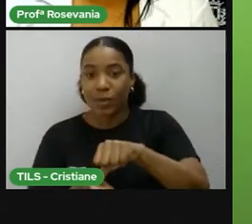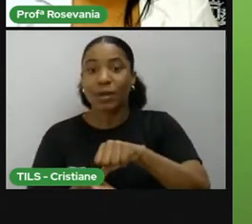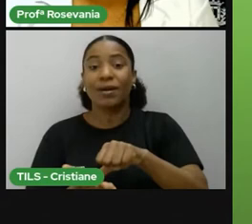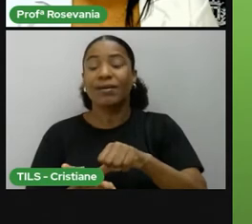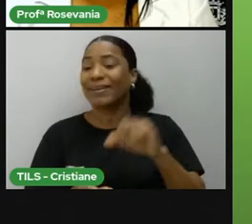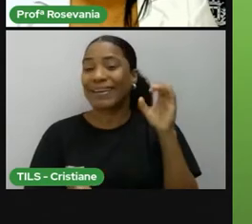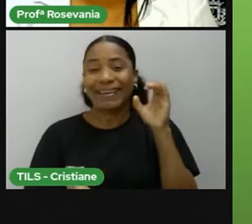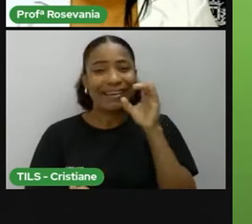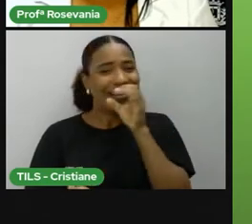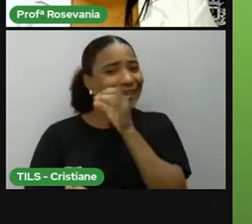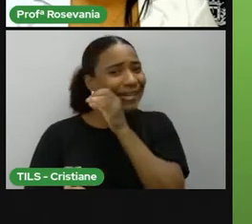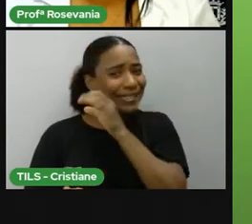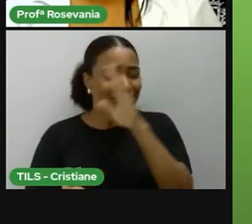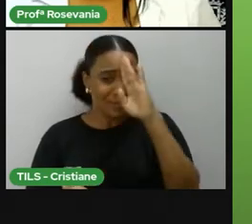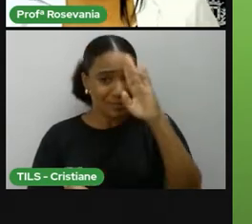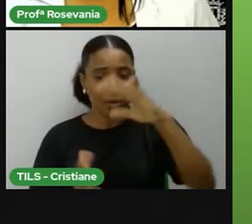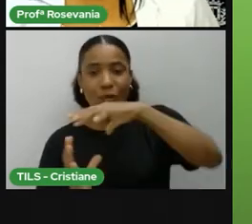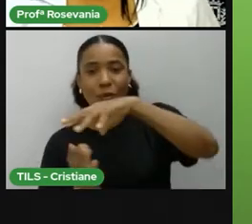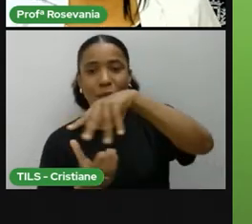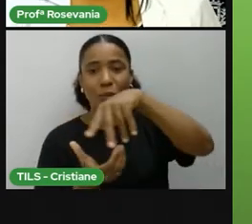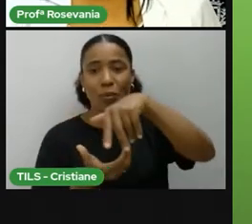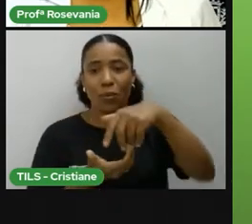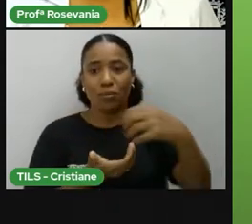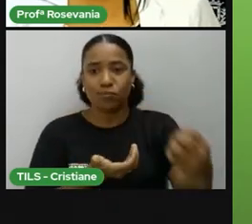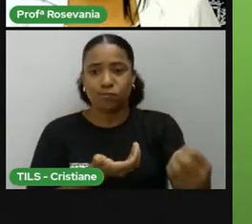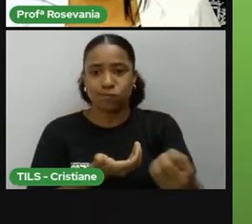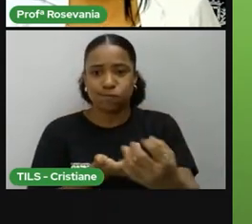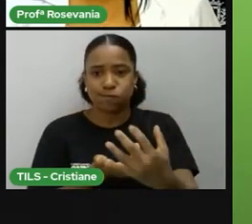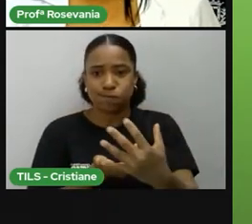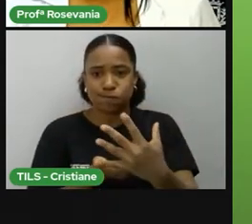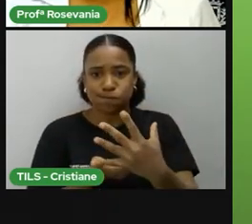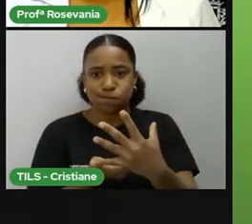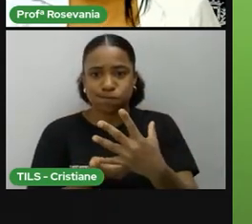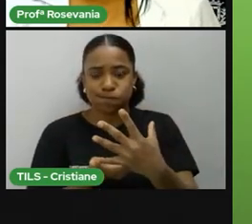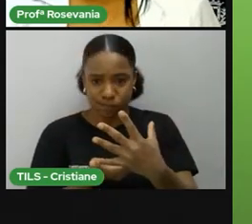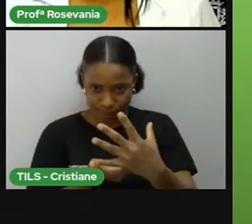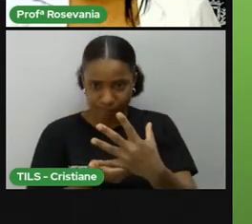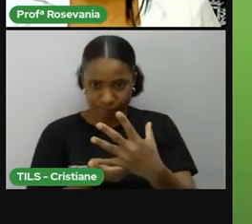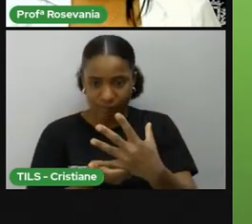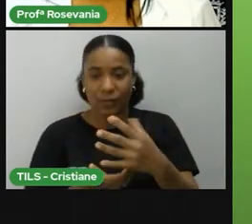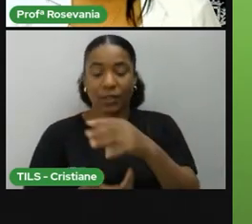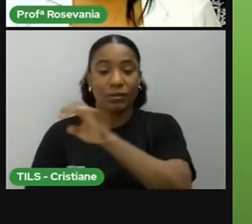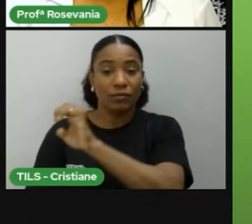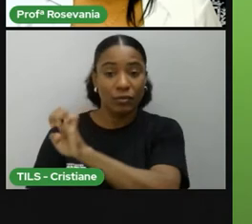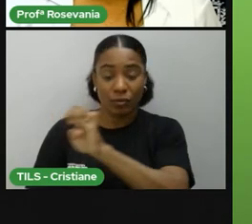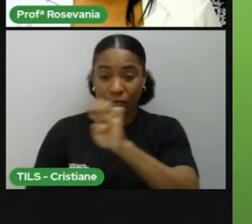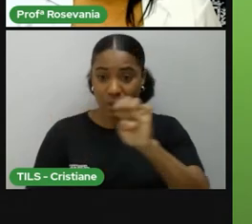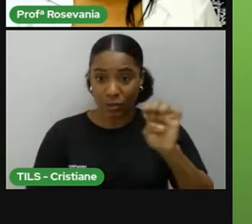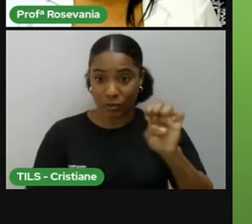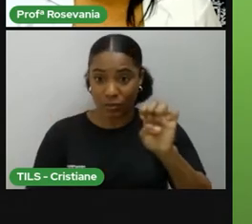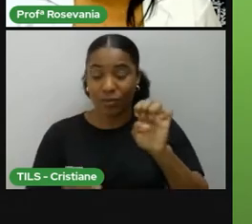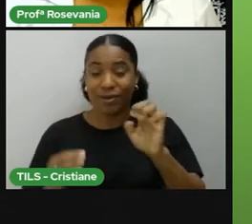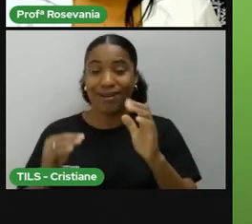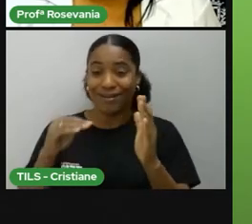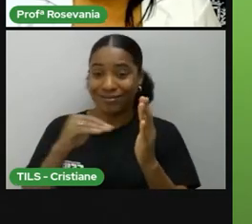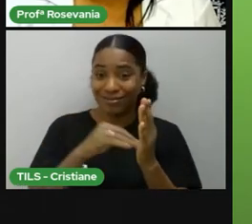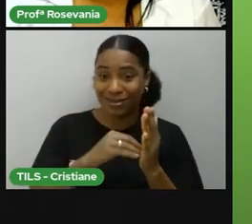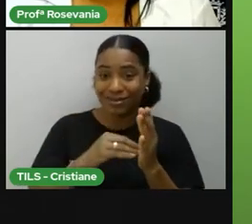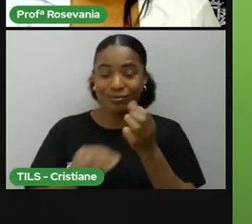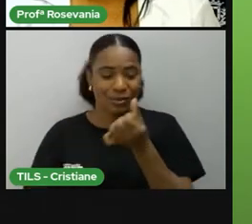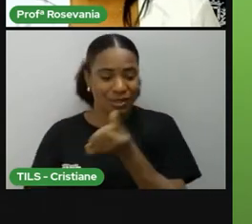é a principal função aqui, né, e a gente andando da linha do Equador até os 66